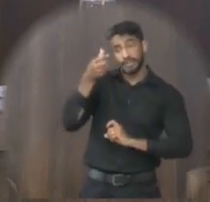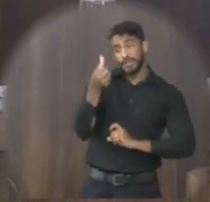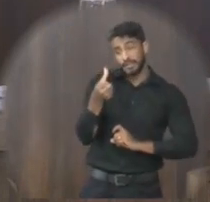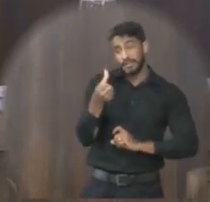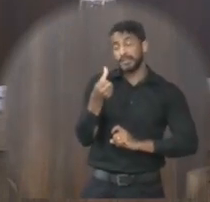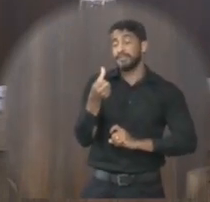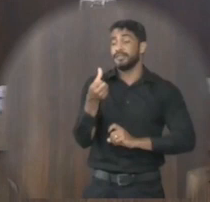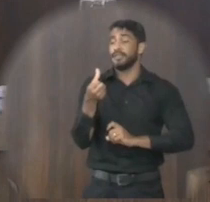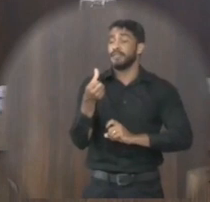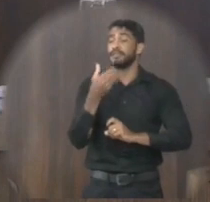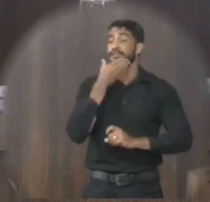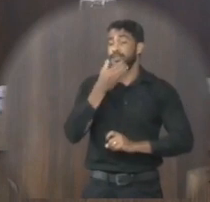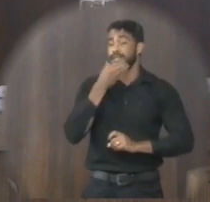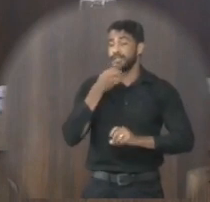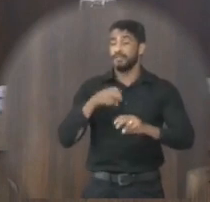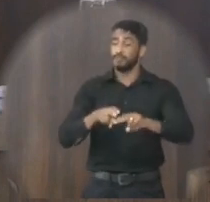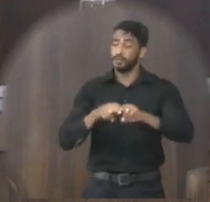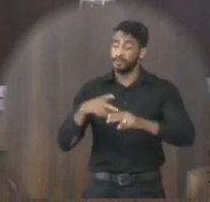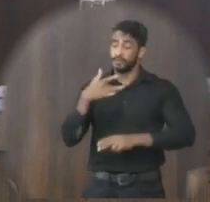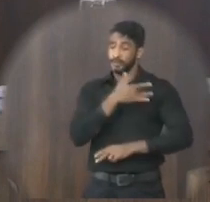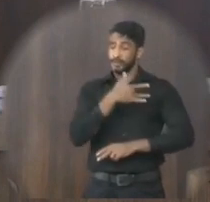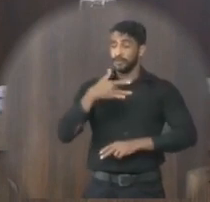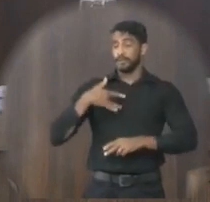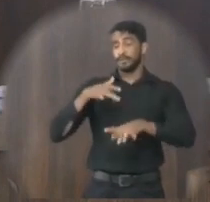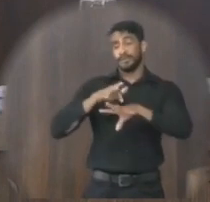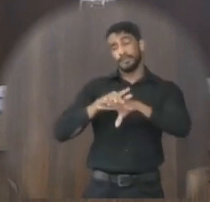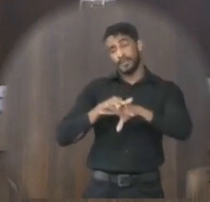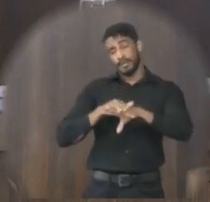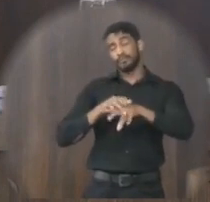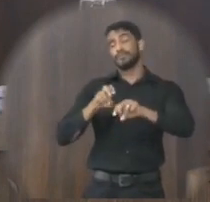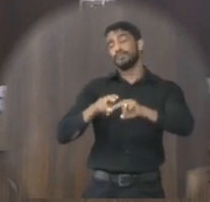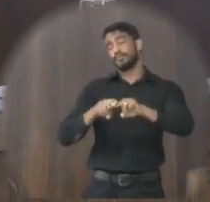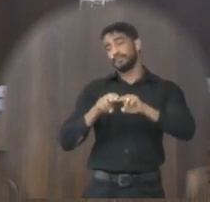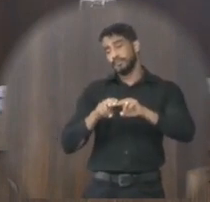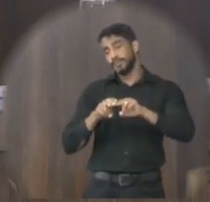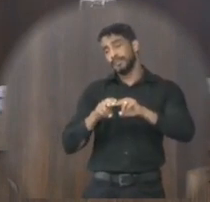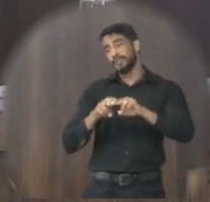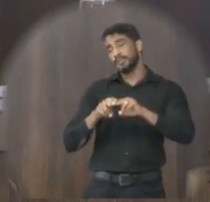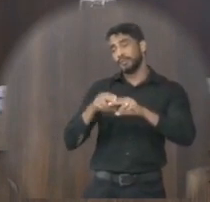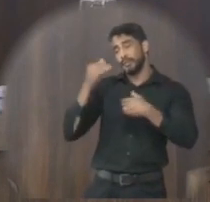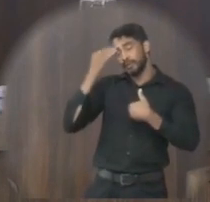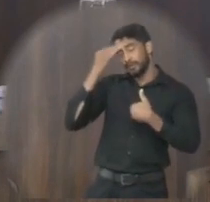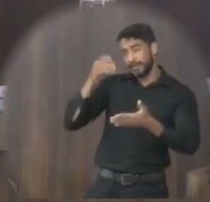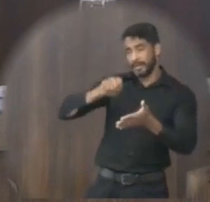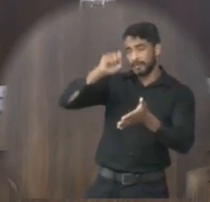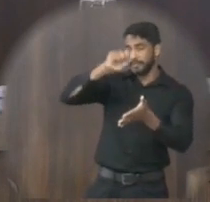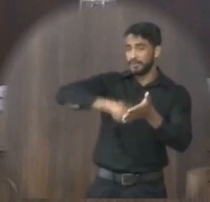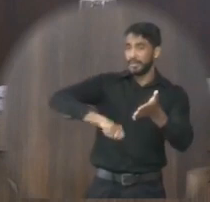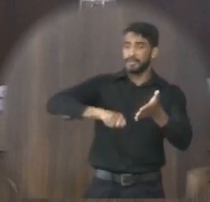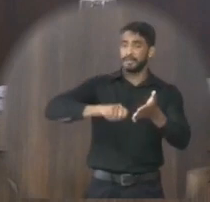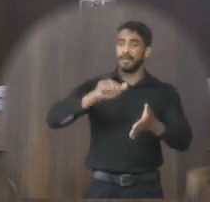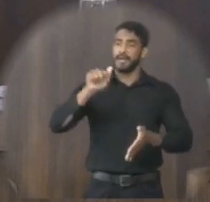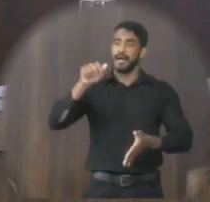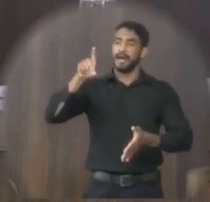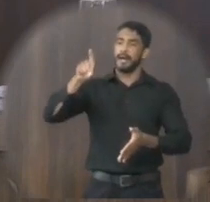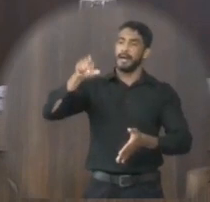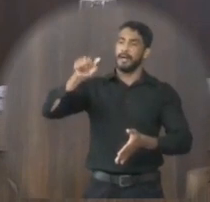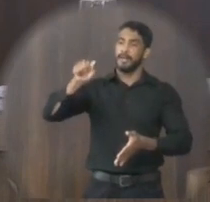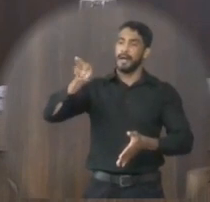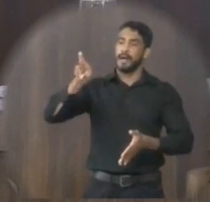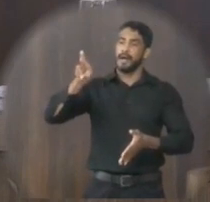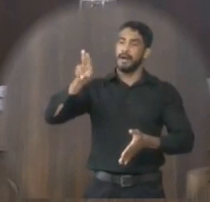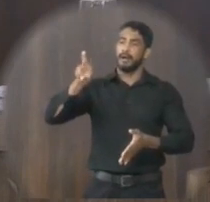6 do 12 de 2021 Por motivo de saúde Renteiro meus votos de estima E apreço Vai assinado pelo vereador Adauri Cordeiro